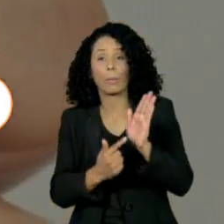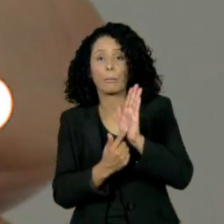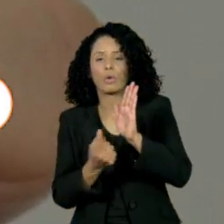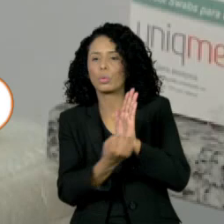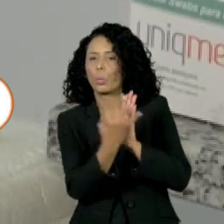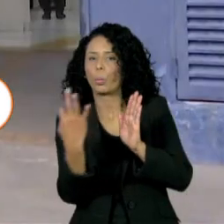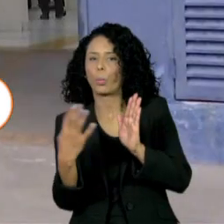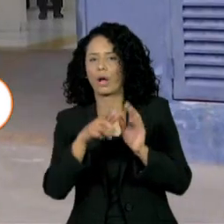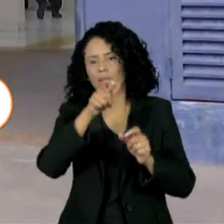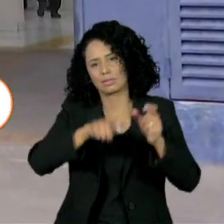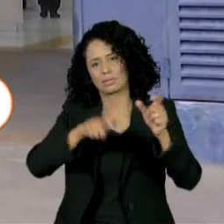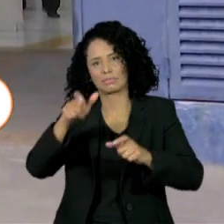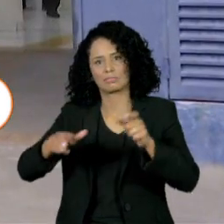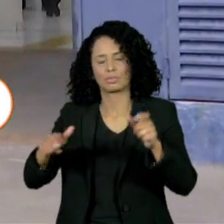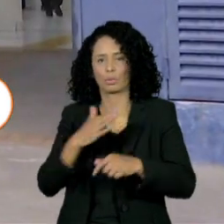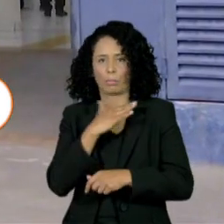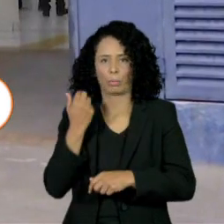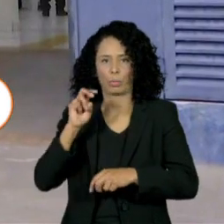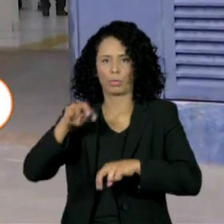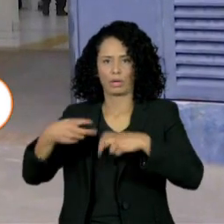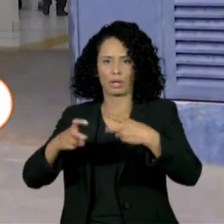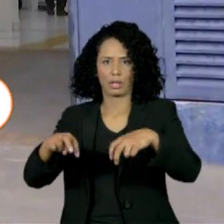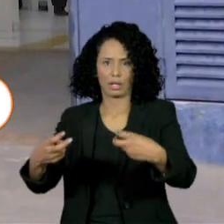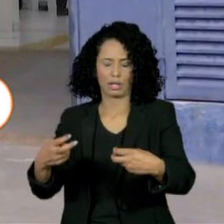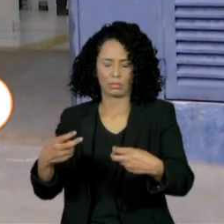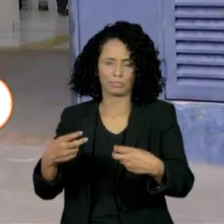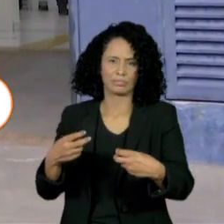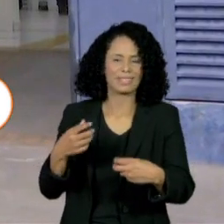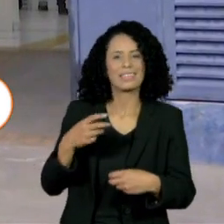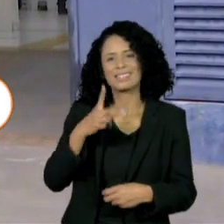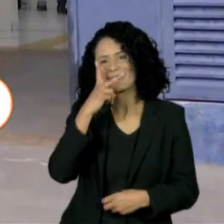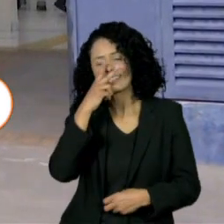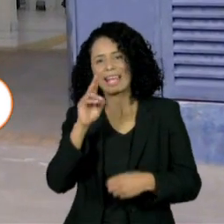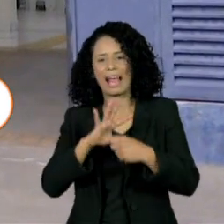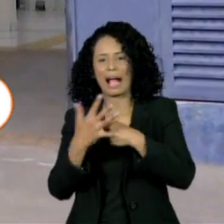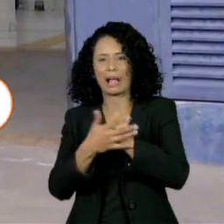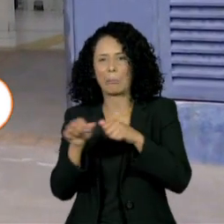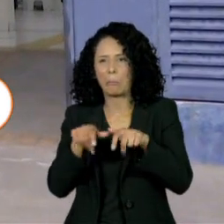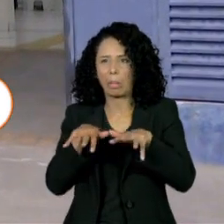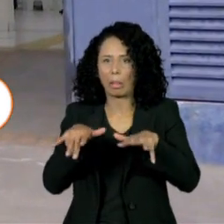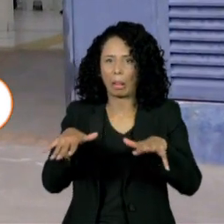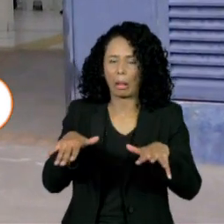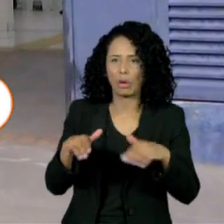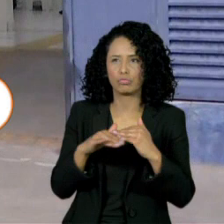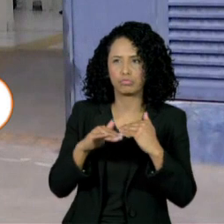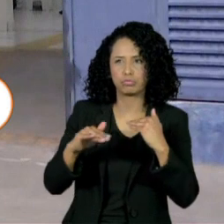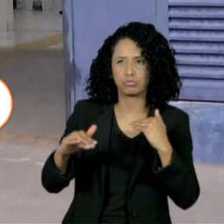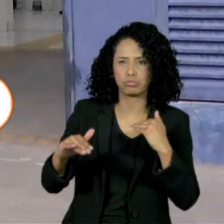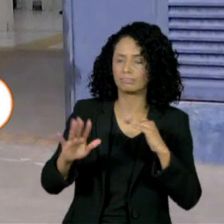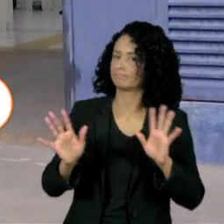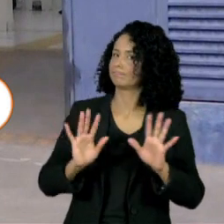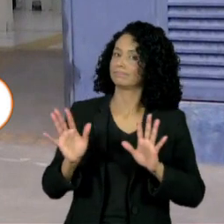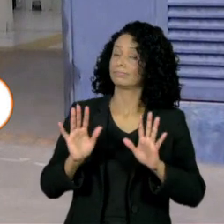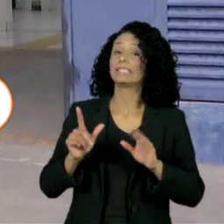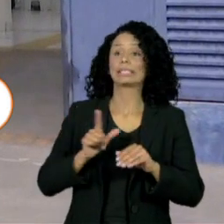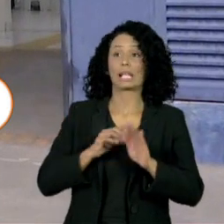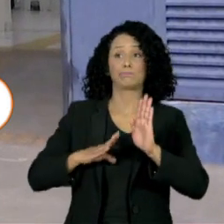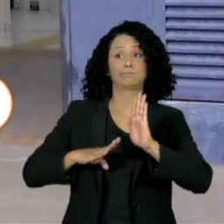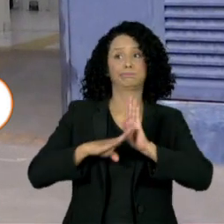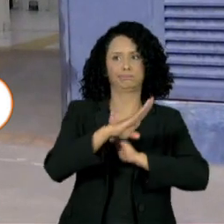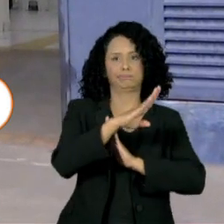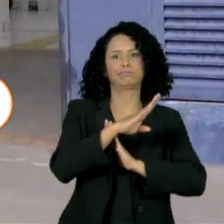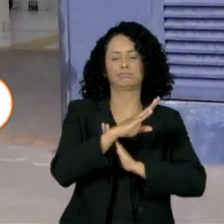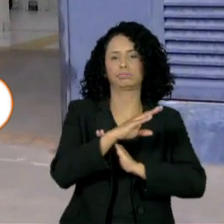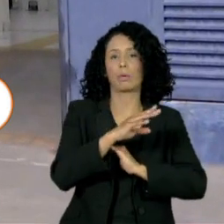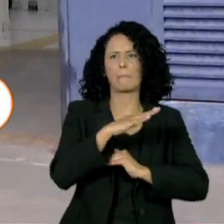estabilidade ou não aqui no país. No quadro atual, ela não está em estabilidade, está em alta, não só no número de mortes,